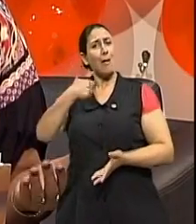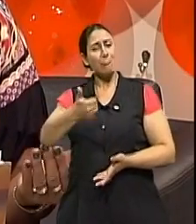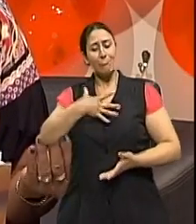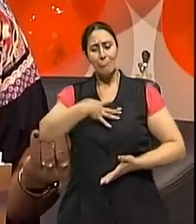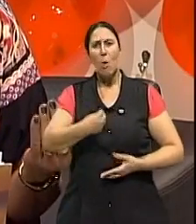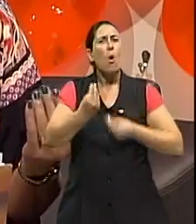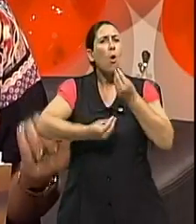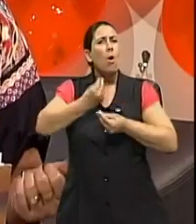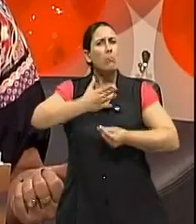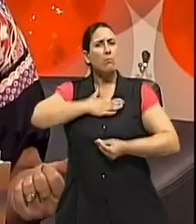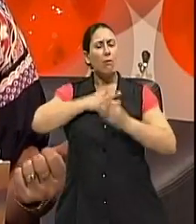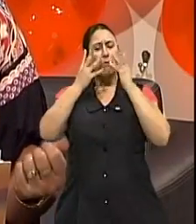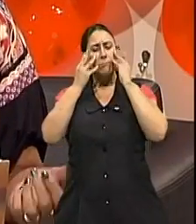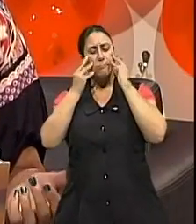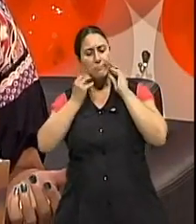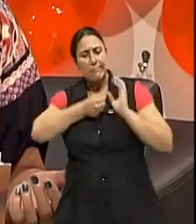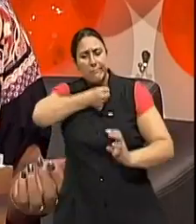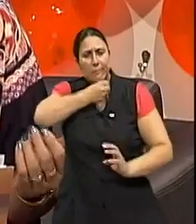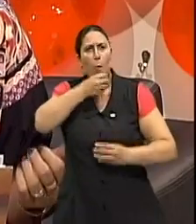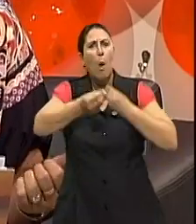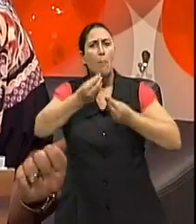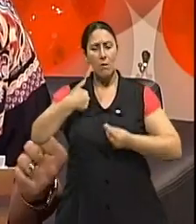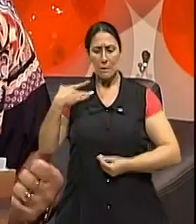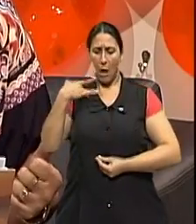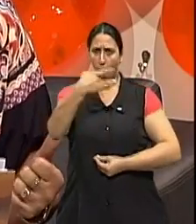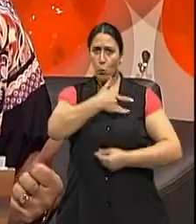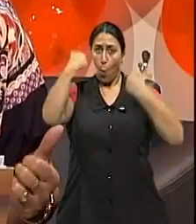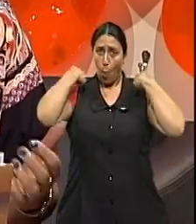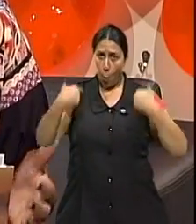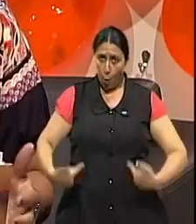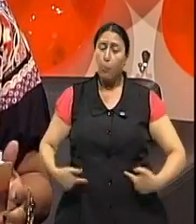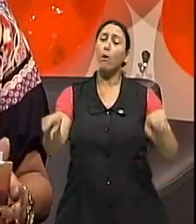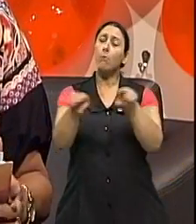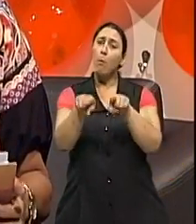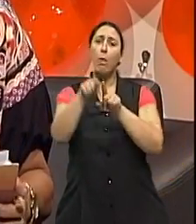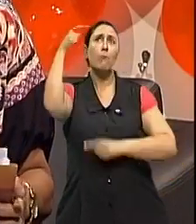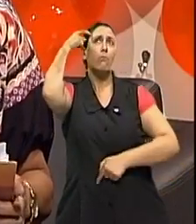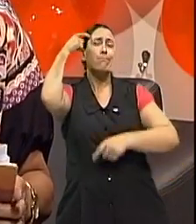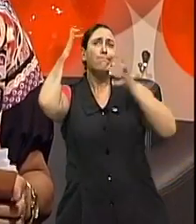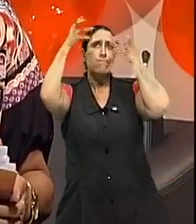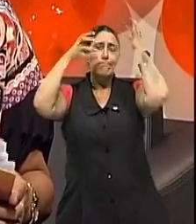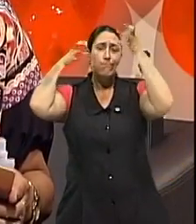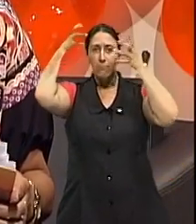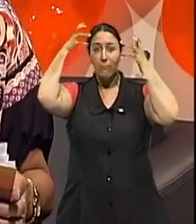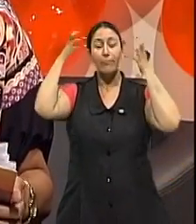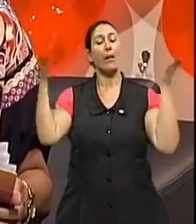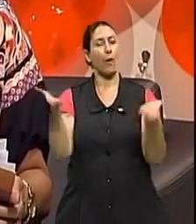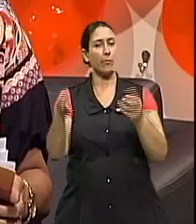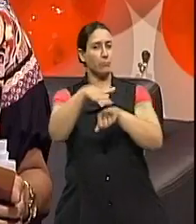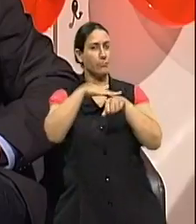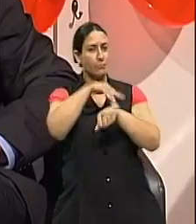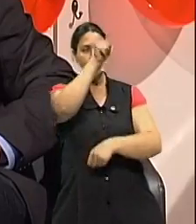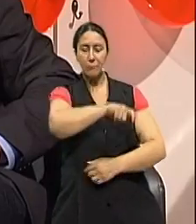envelhecimento com saúde física e mental? Para falar sobre este assunto, eu converso agora com o médico-psiquiatra